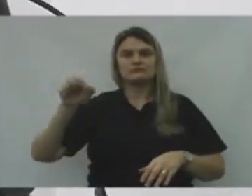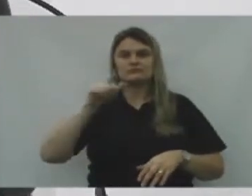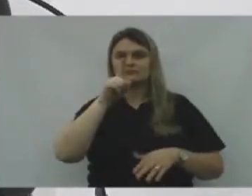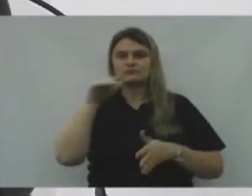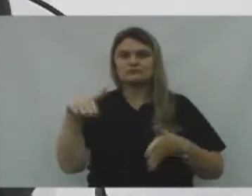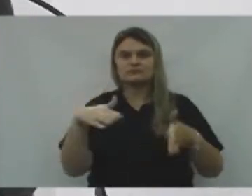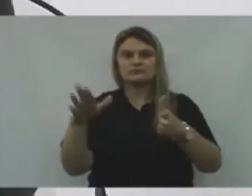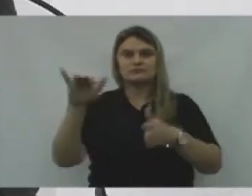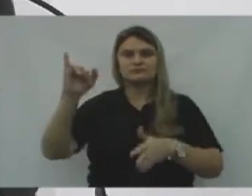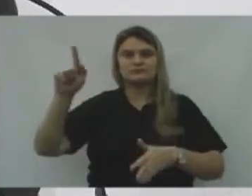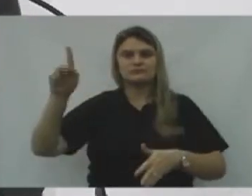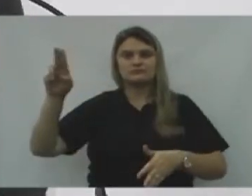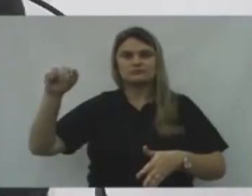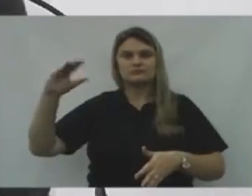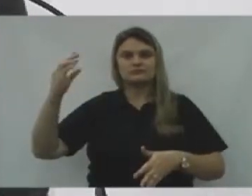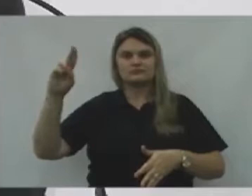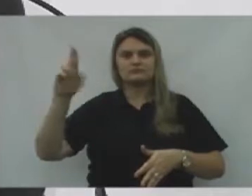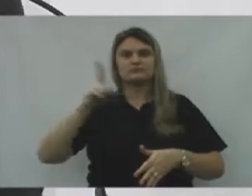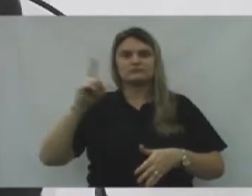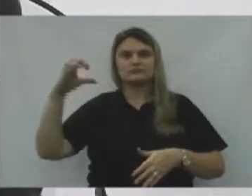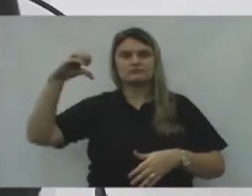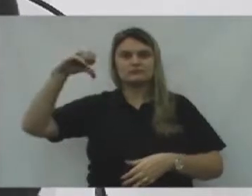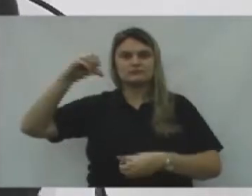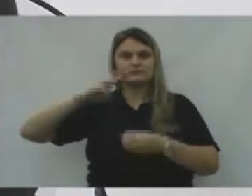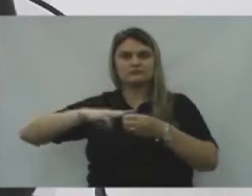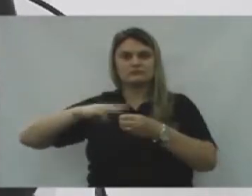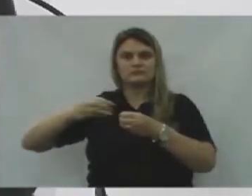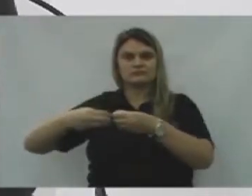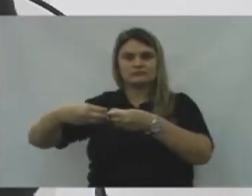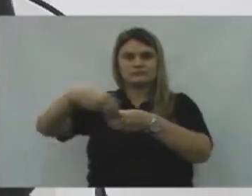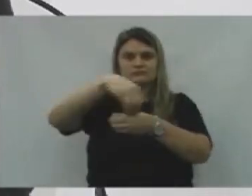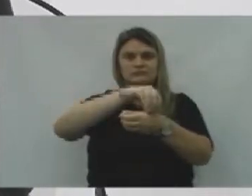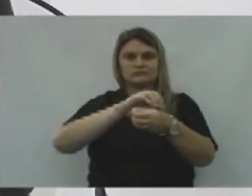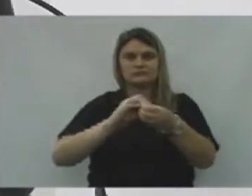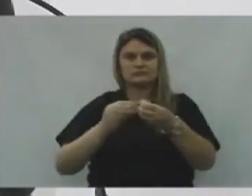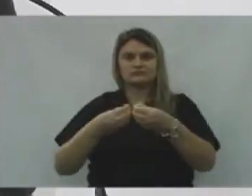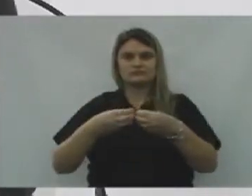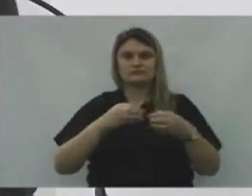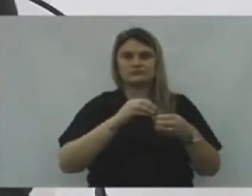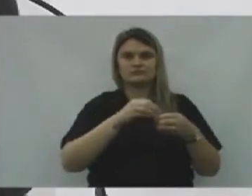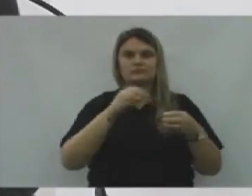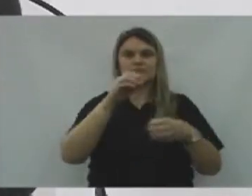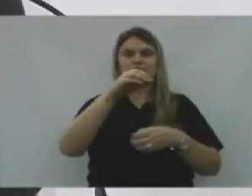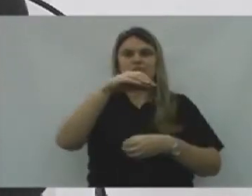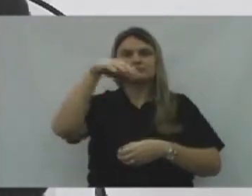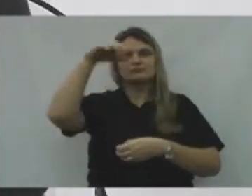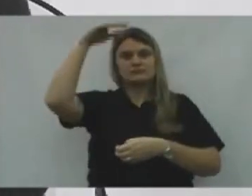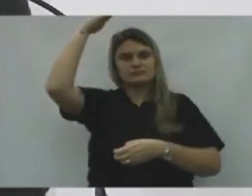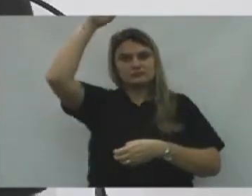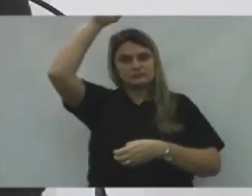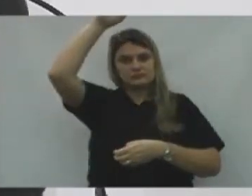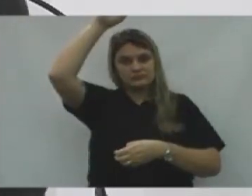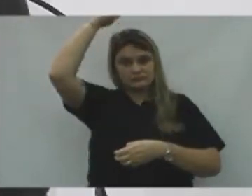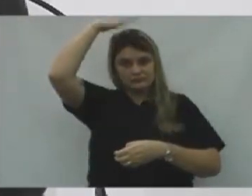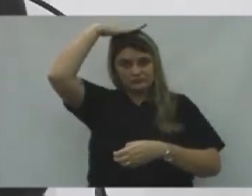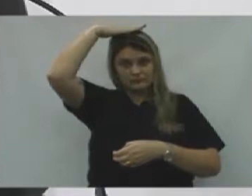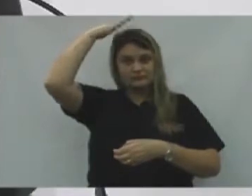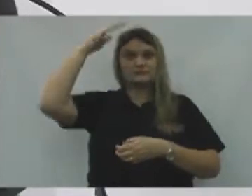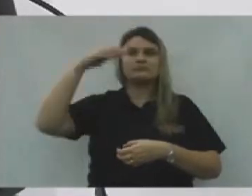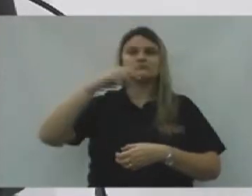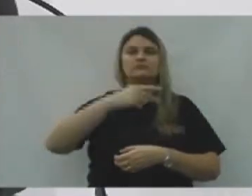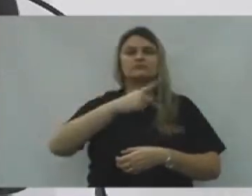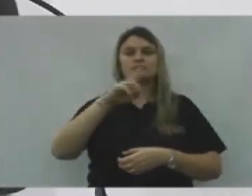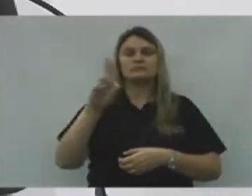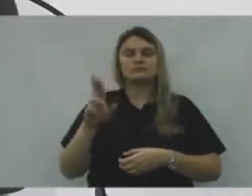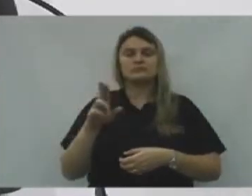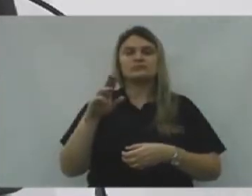nove municípios da Ansupar, Mais Malé, Cada dia mais fortalecido, Nós pensando nos nossos produtos de origem, Que é a